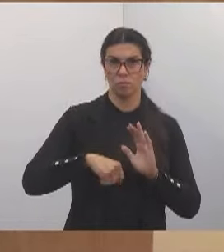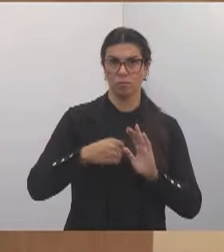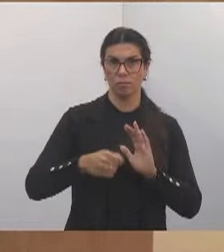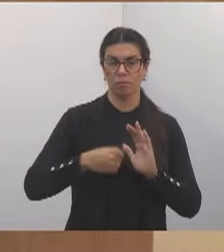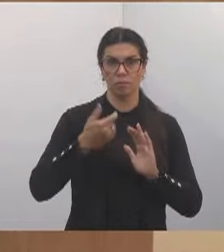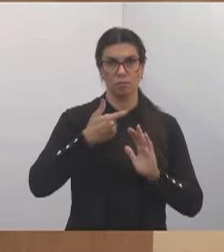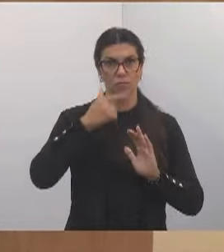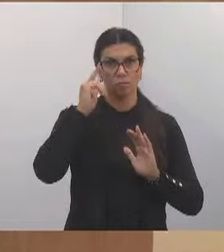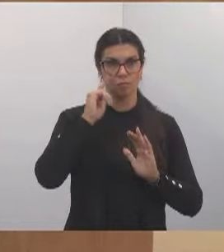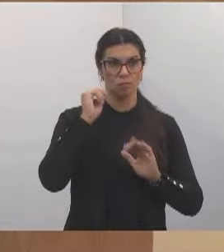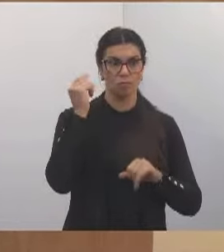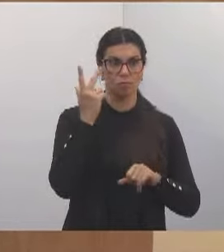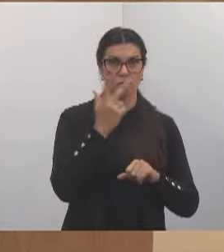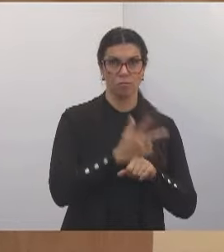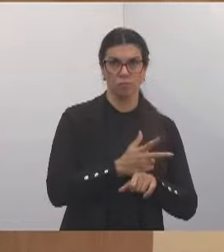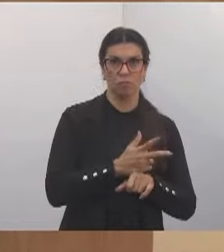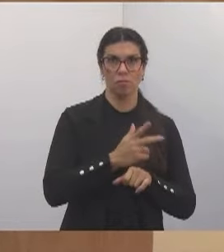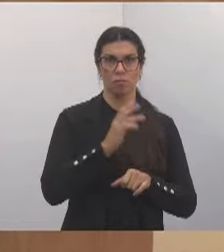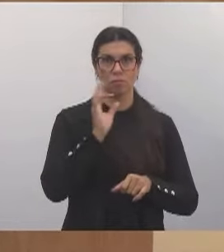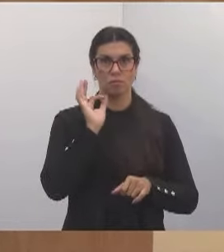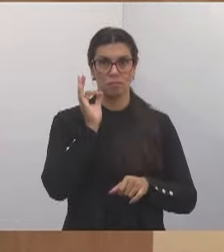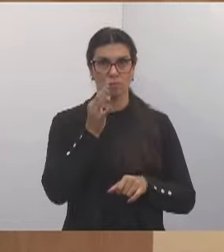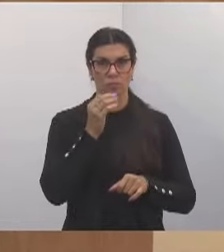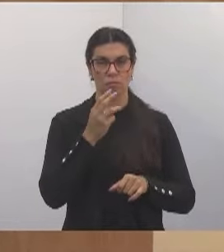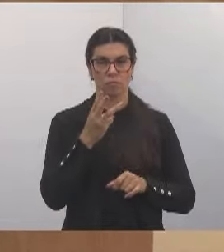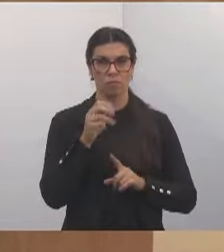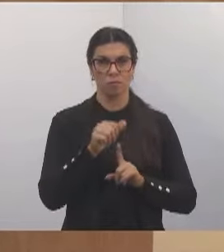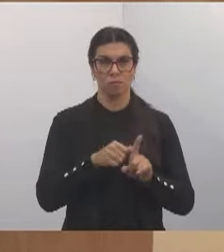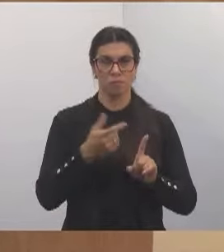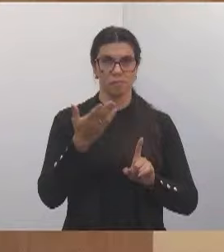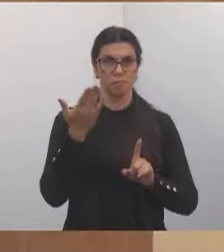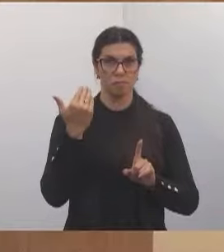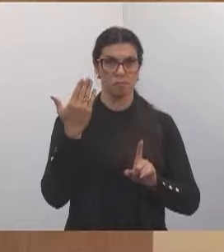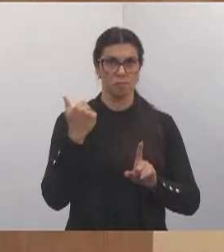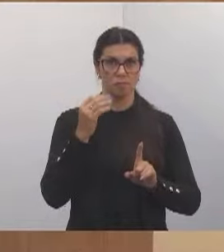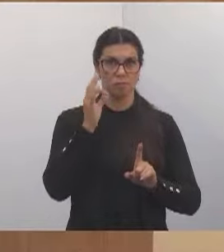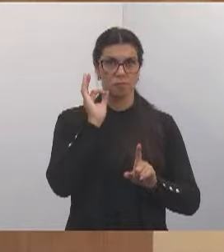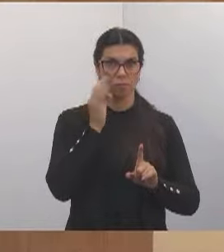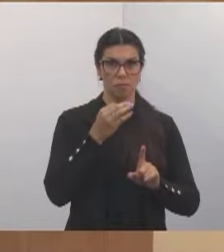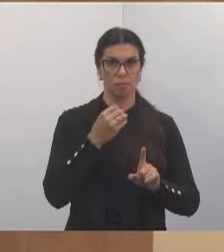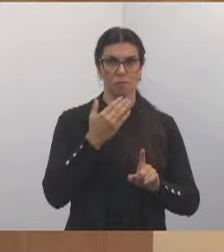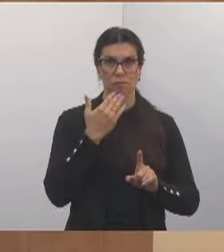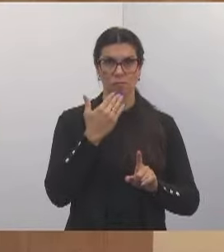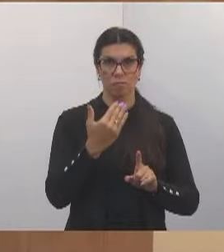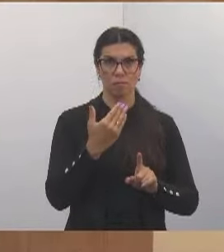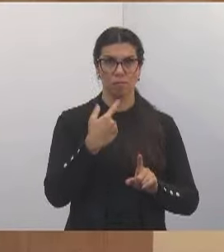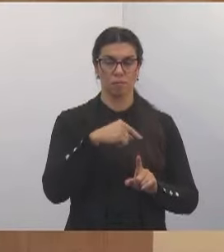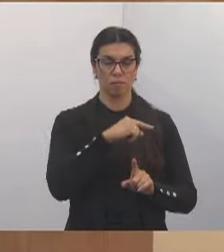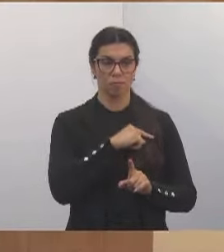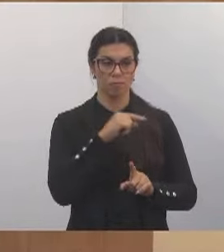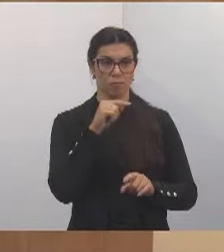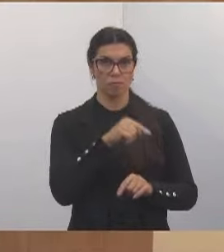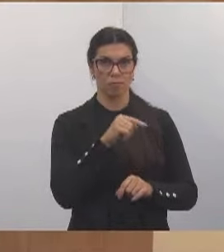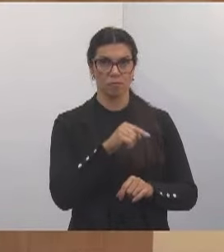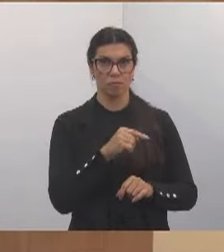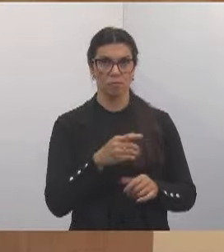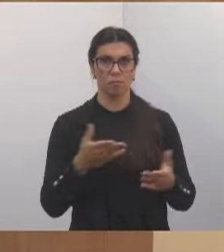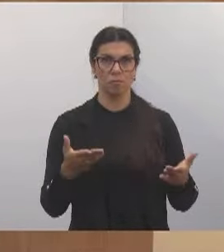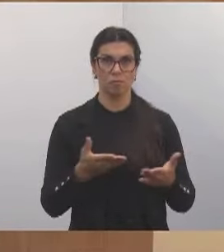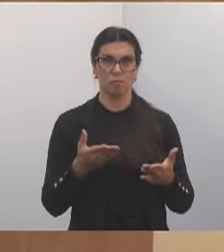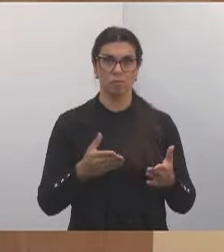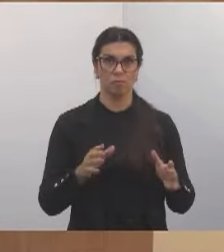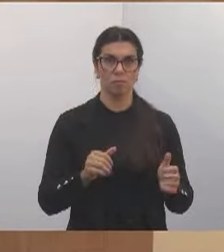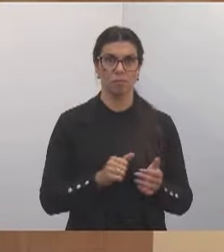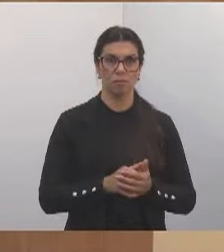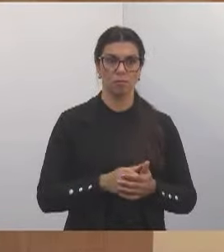ontem lá, nós já gravamos esse vídeo há uns três meses, que um pedido nosso está sendo atendido ali, que é a ligação